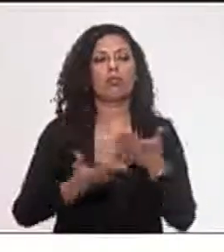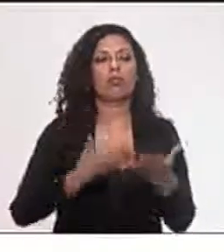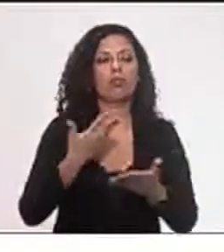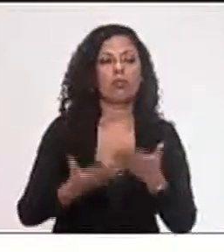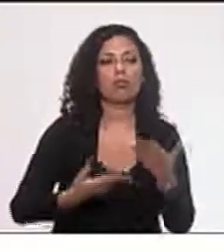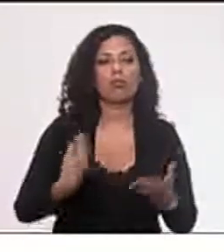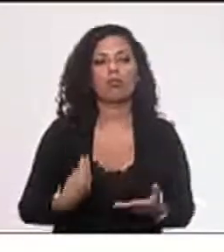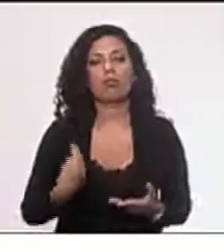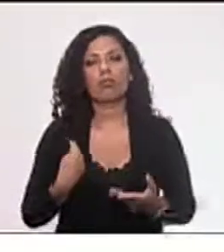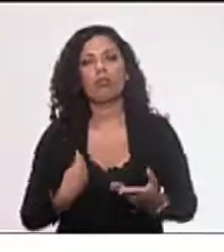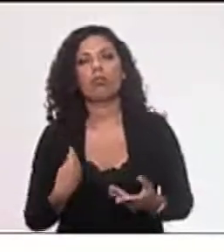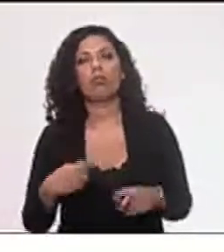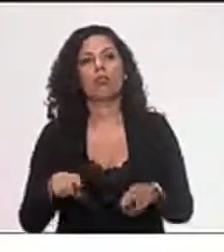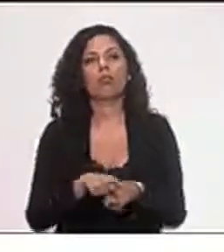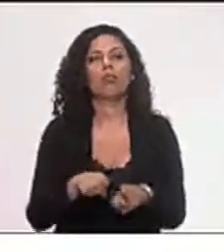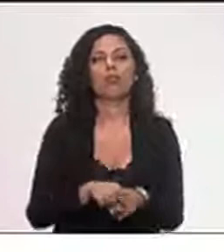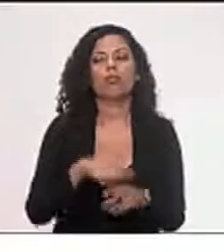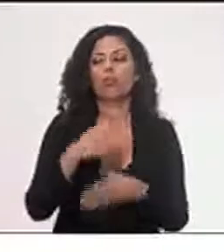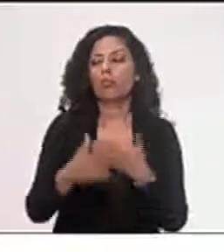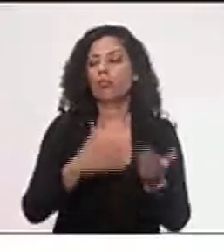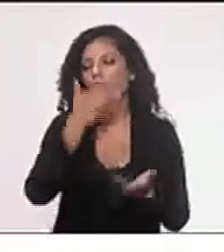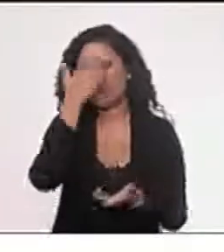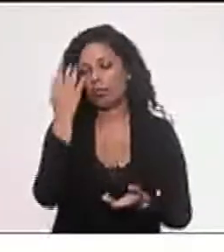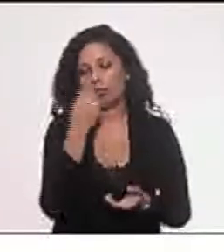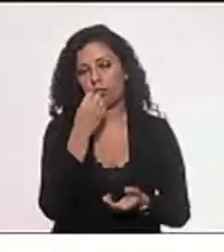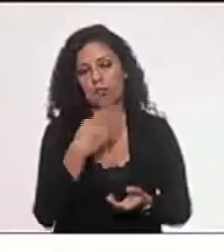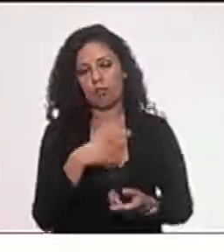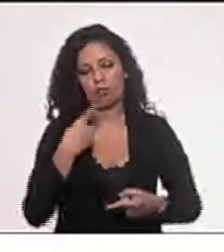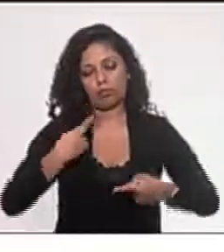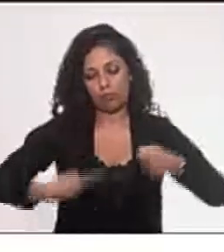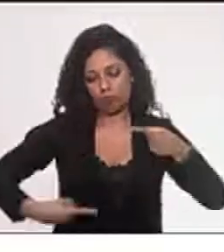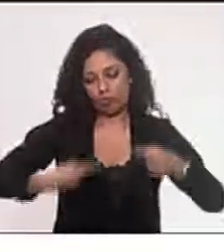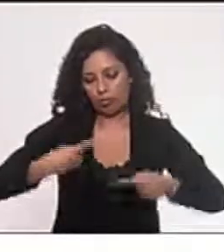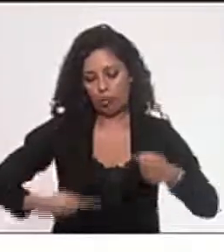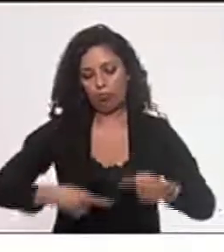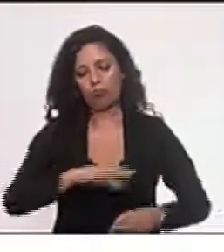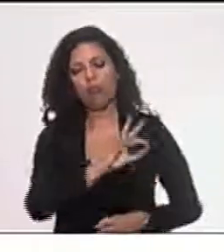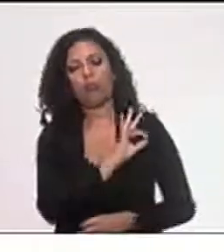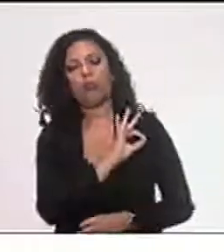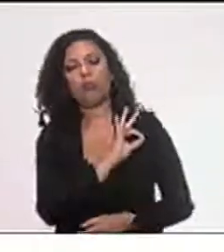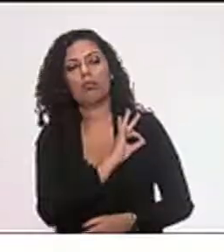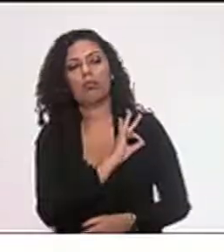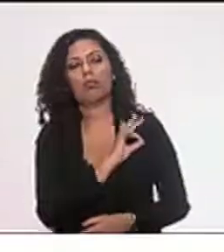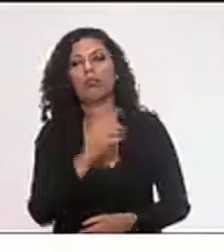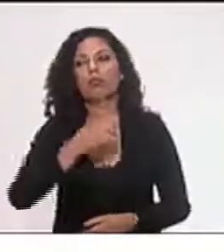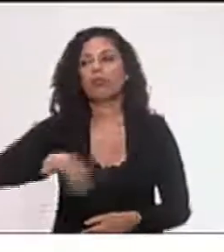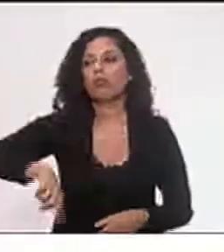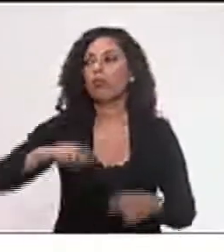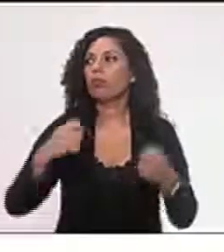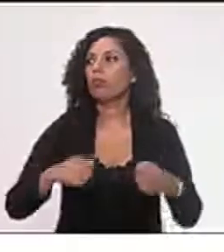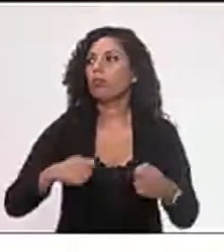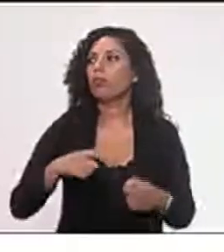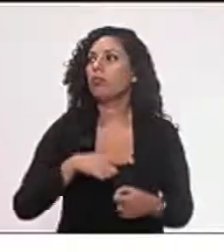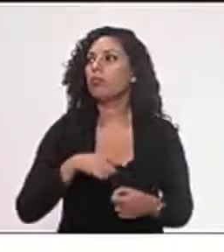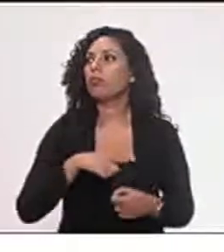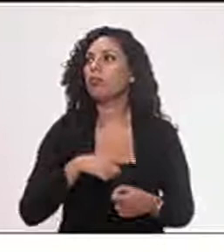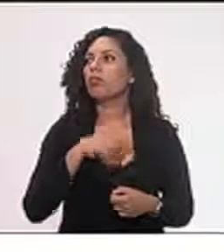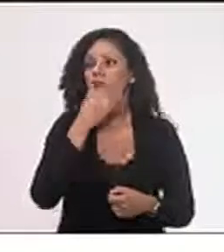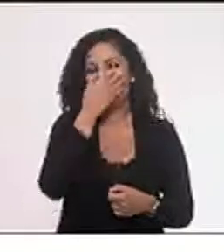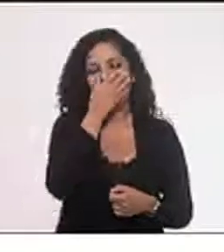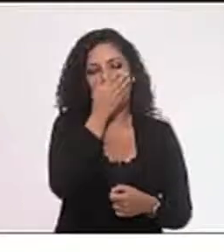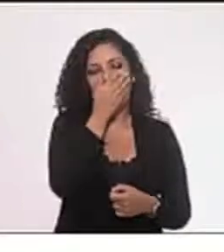se privilegia os homens de bem, as polícias, é óbvio que nós temos que ter um